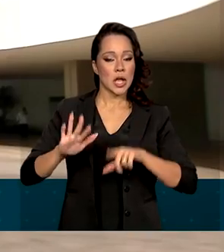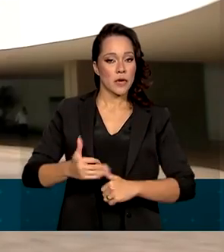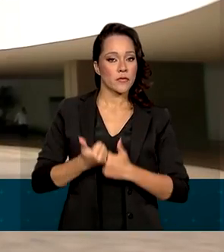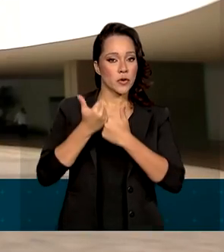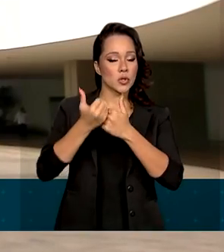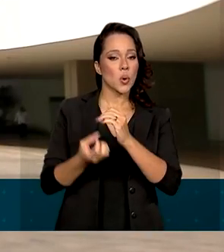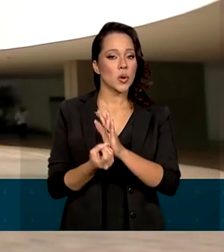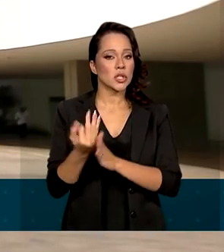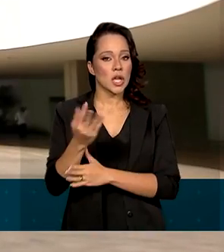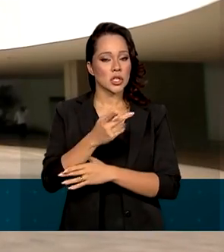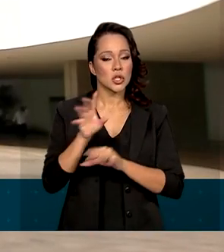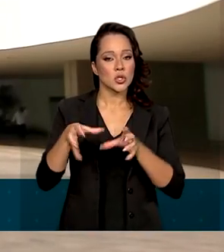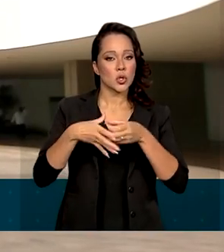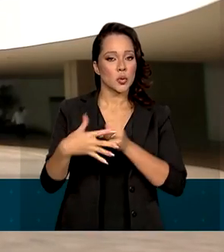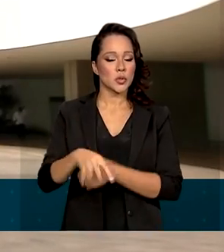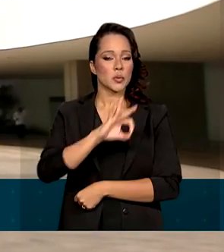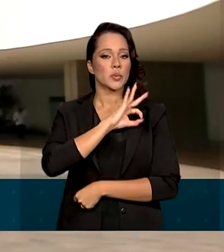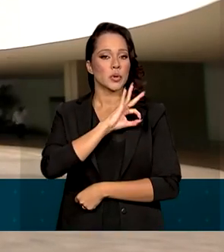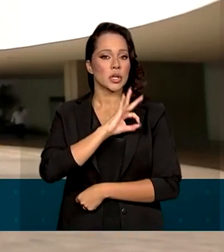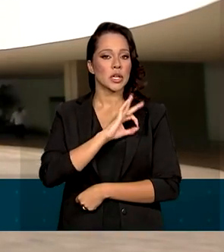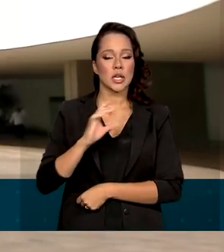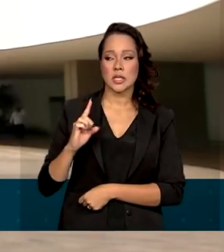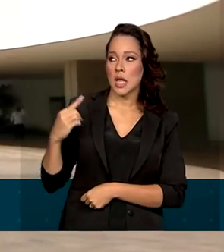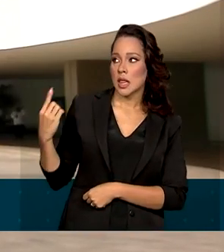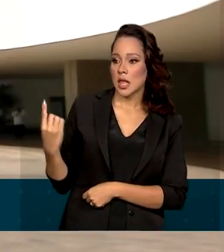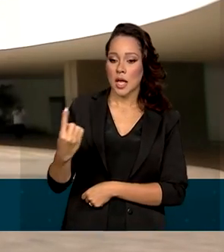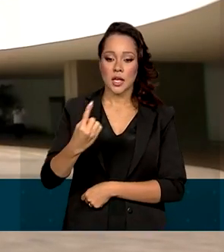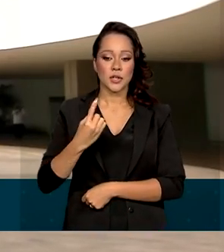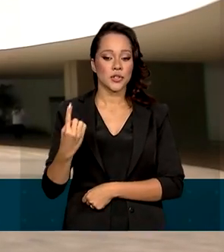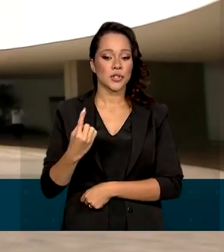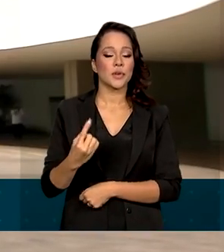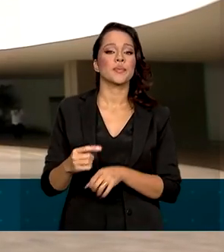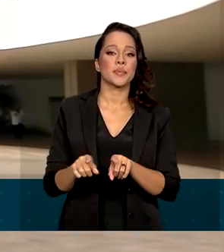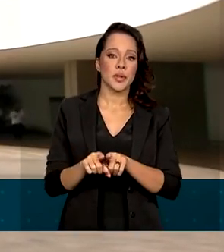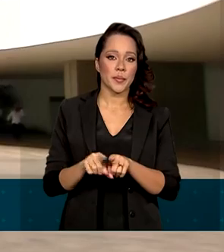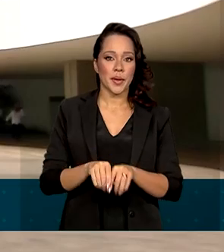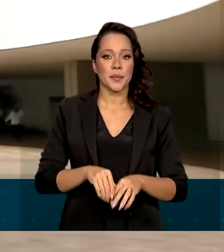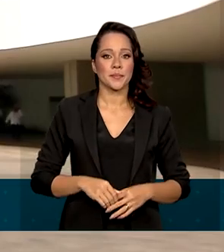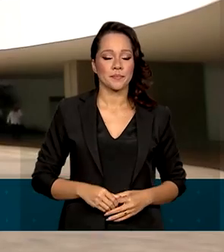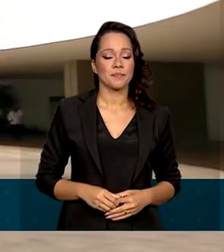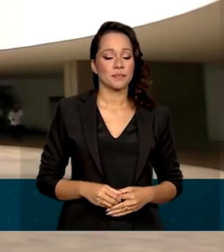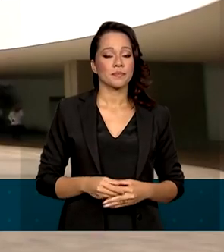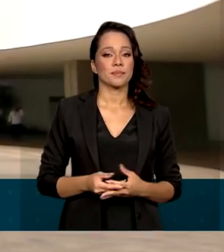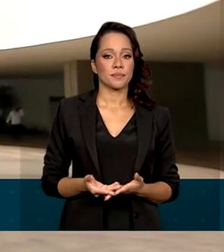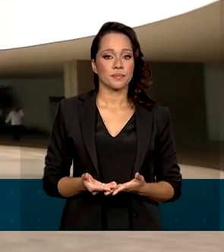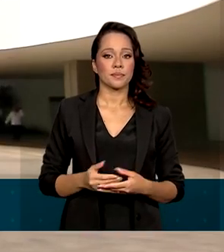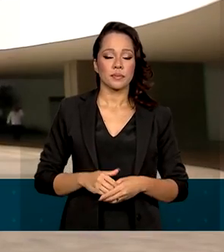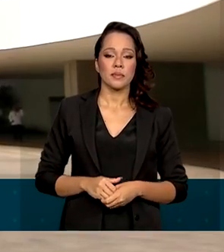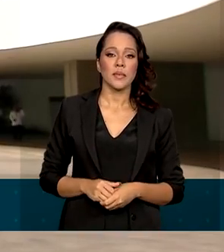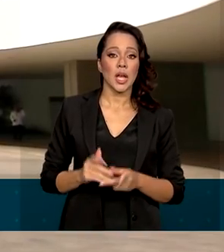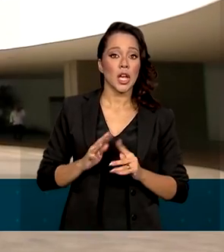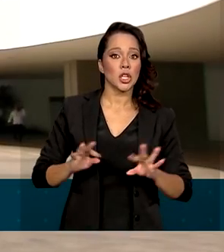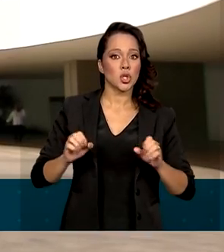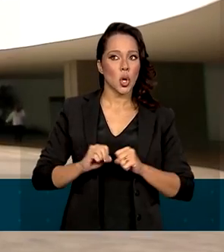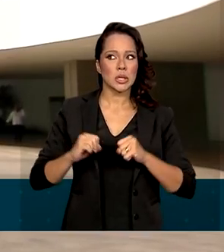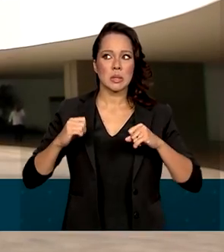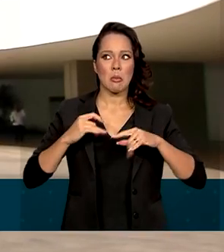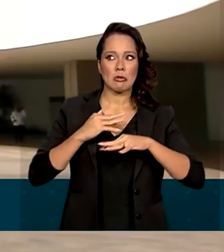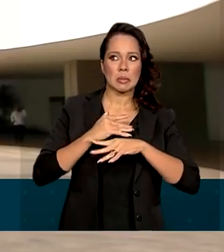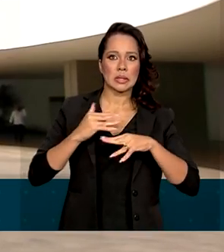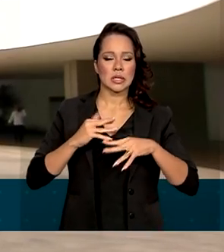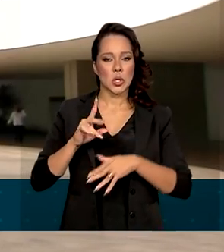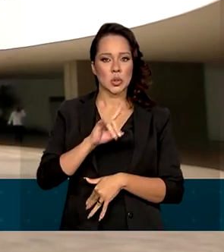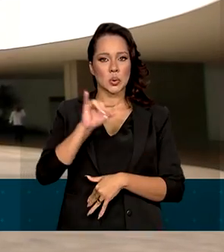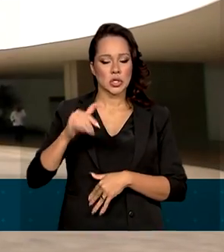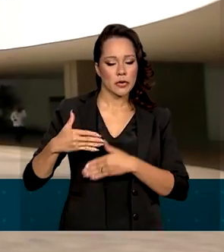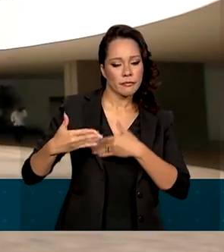o efetivo das forças policiais aqui na região, aqui nas imediações, né, e também toda a movimentação, ao longo